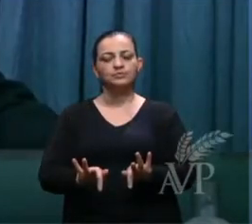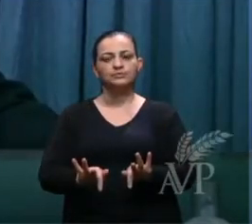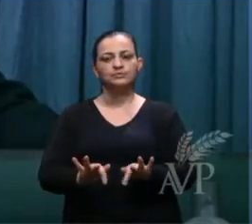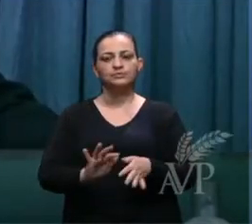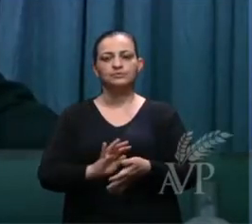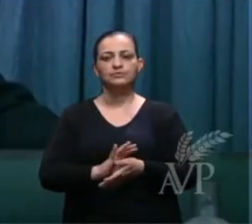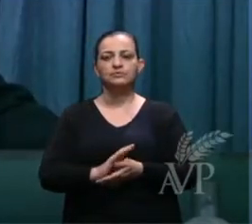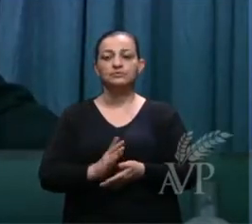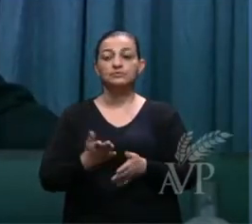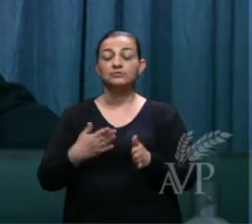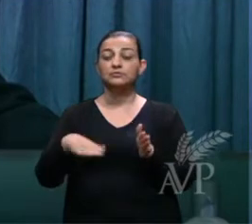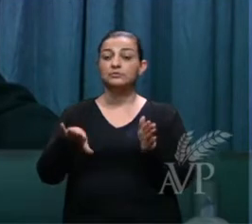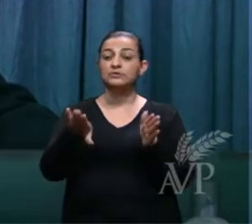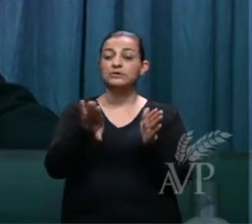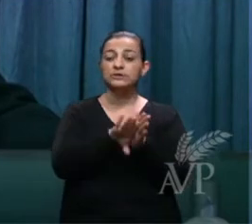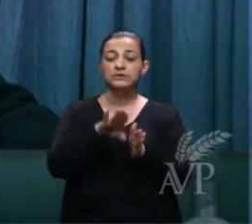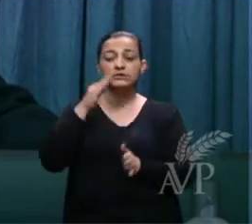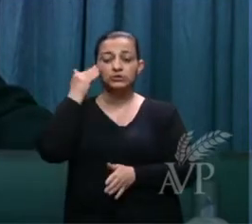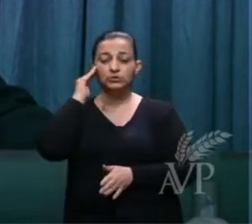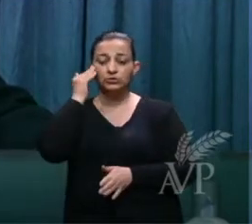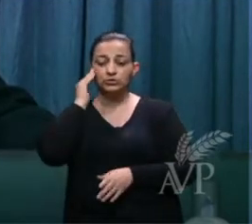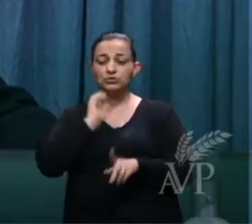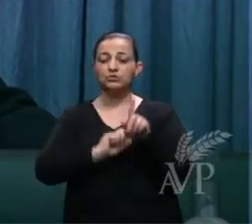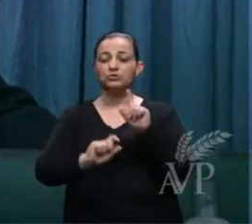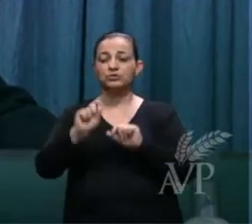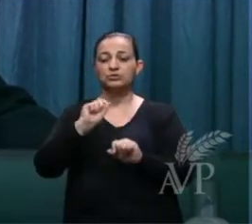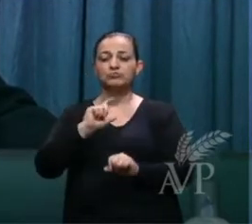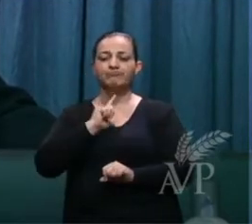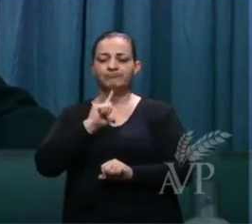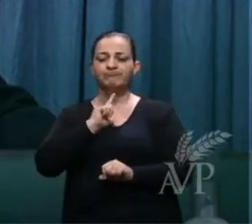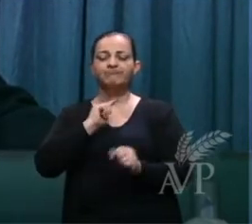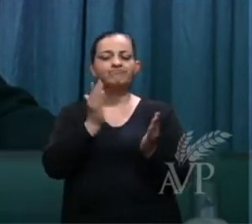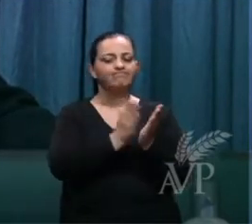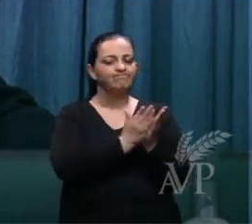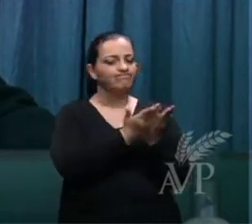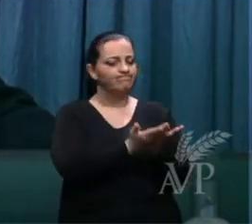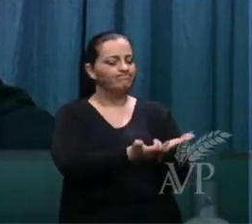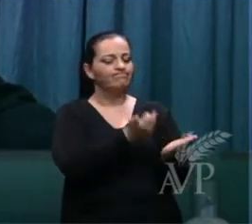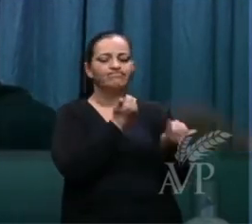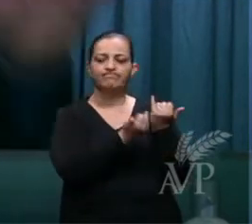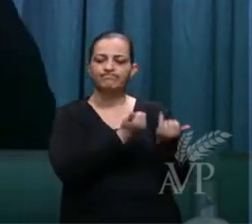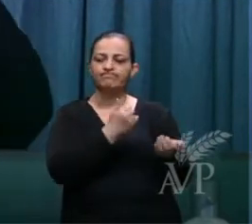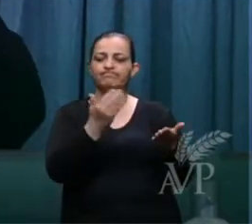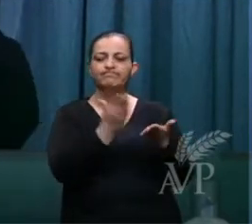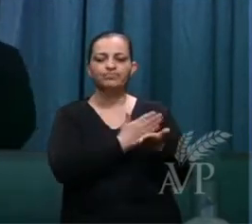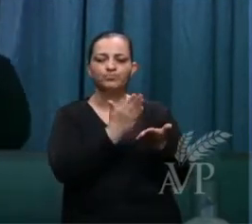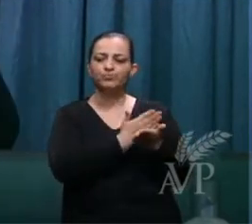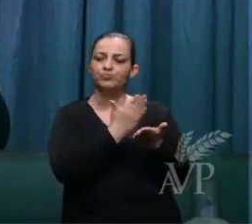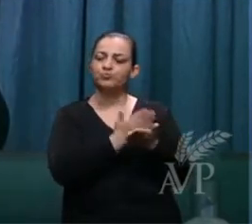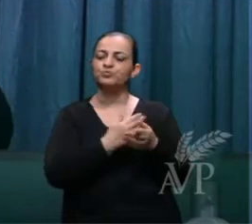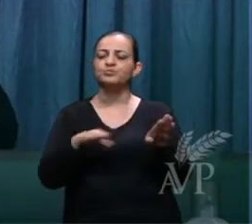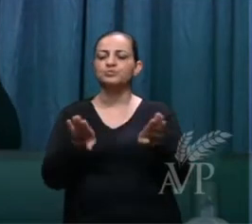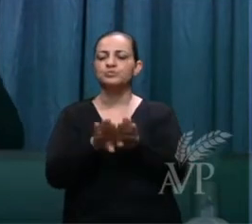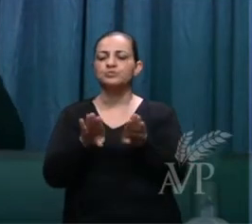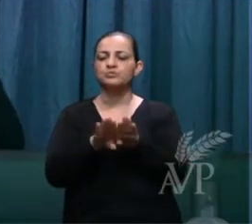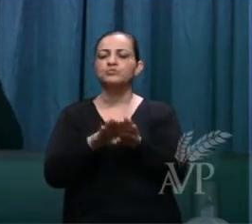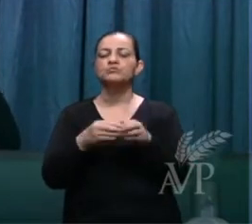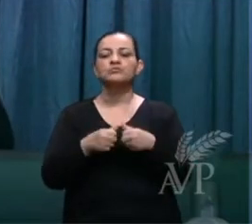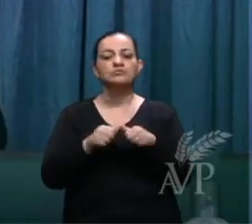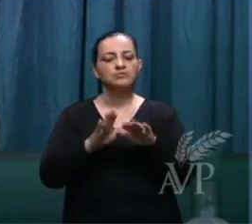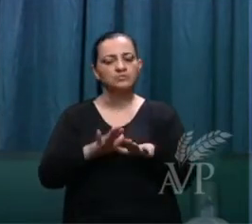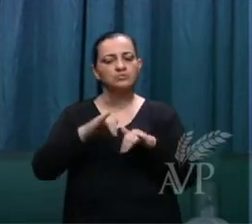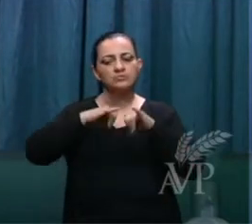Até onde entendemos, temos pela Bíblia, pelas mensagens, mensagens estarem